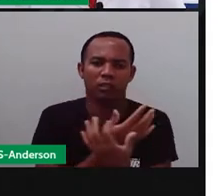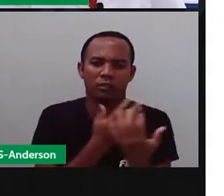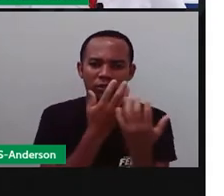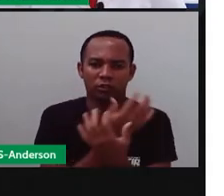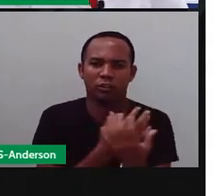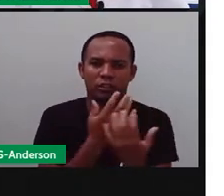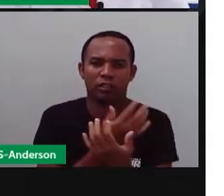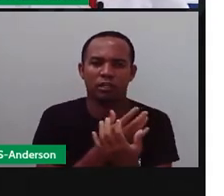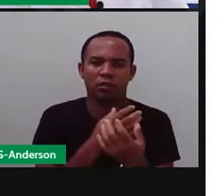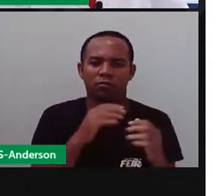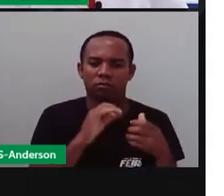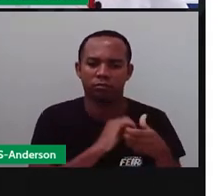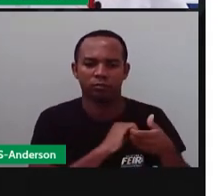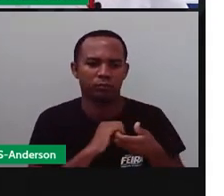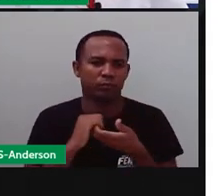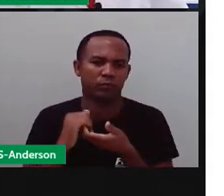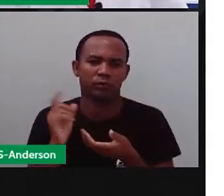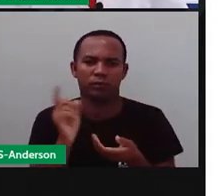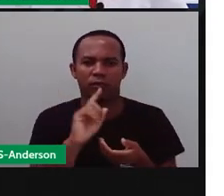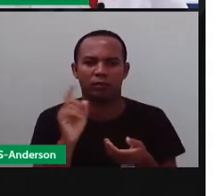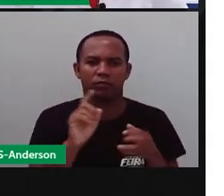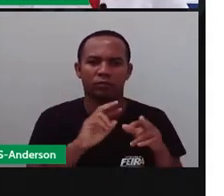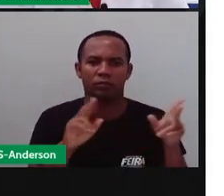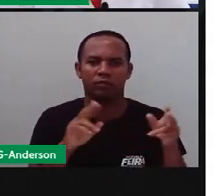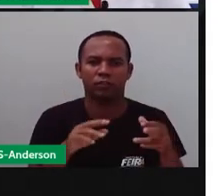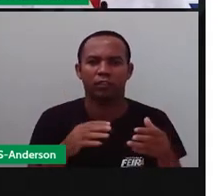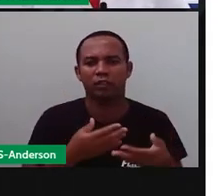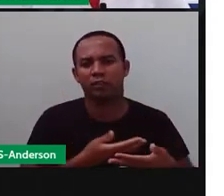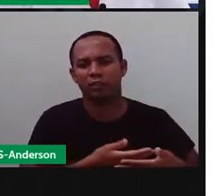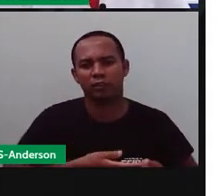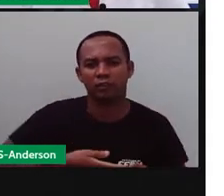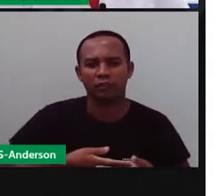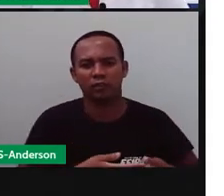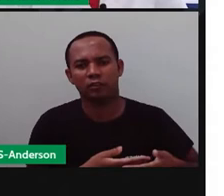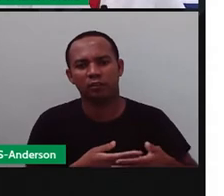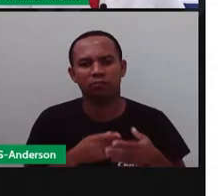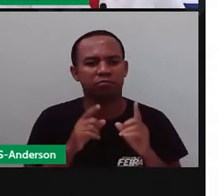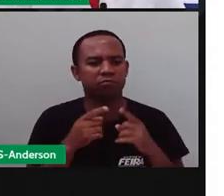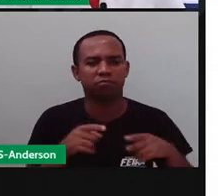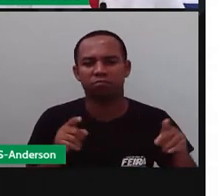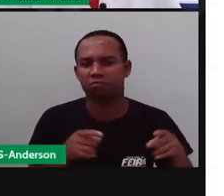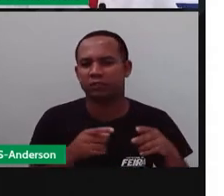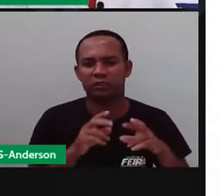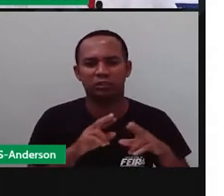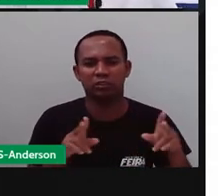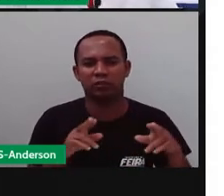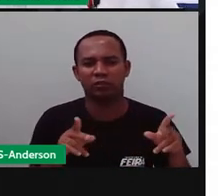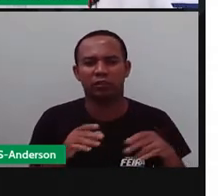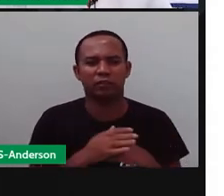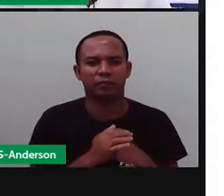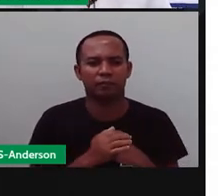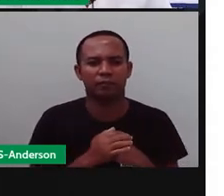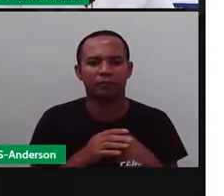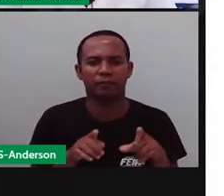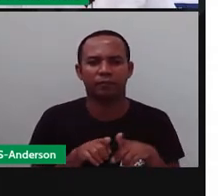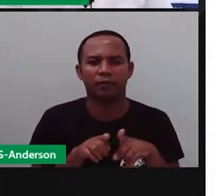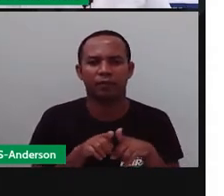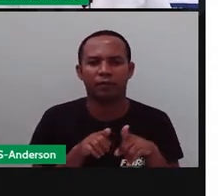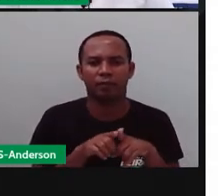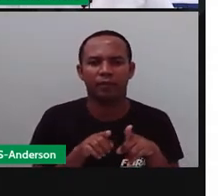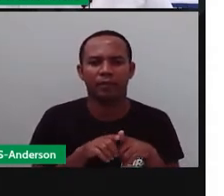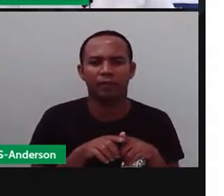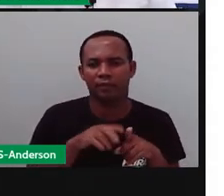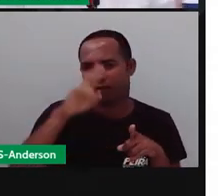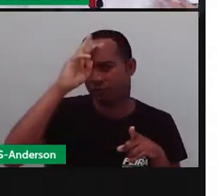histórias populares, contadas oralmente. Cantigas de niná, lendas, então, olha, é... Boi, boi, boi. Boi da